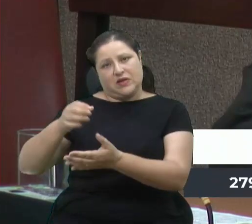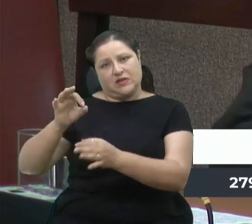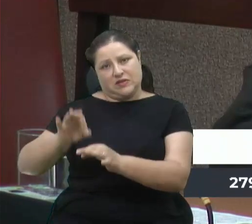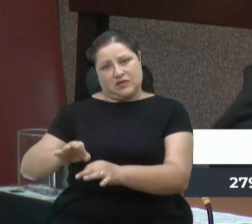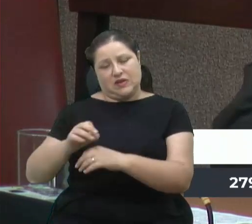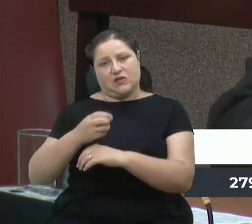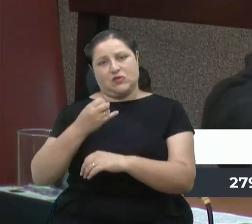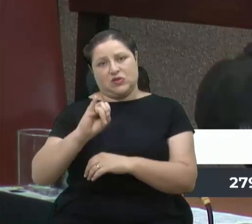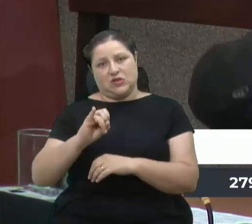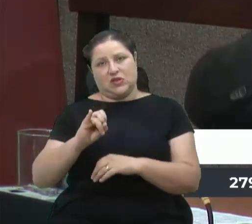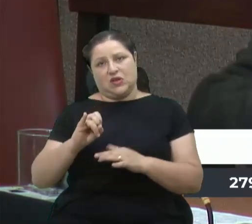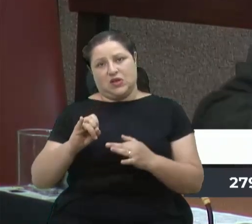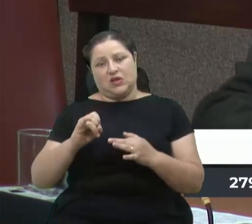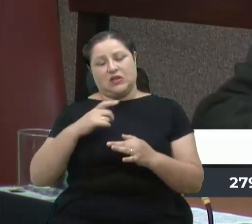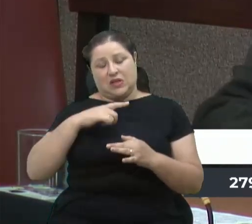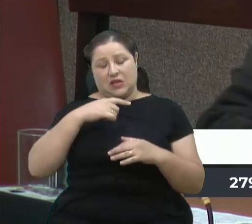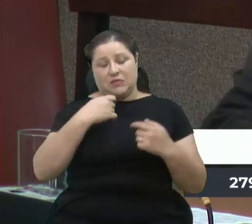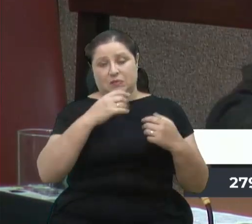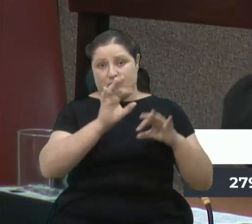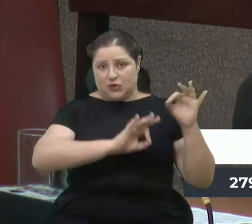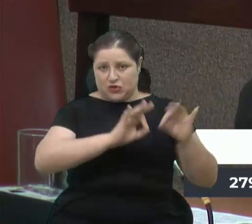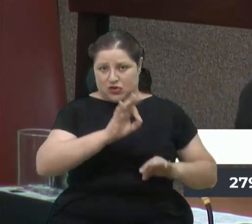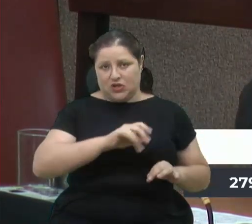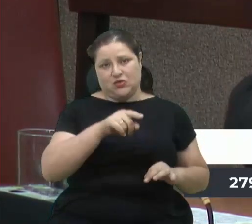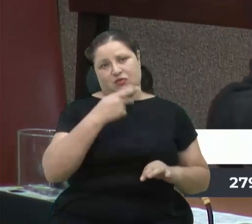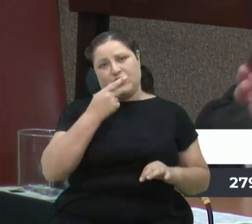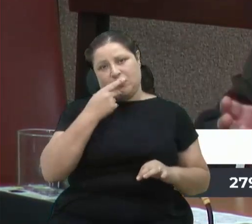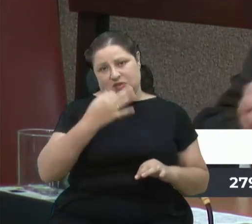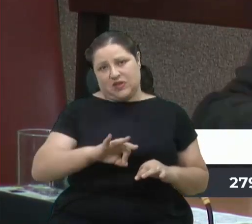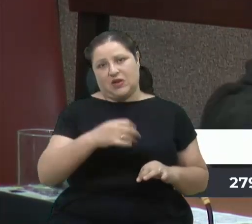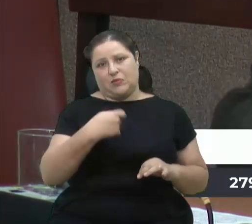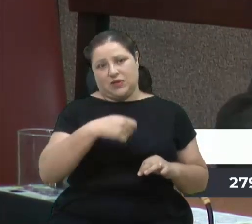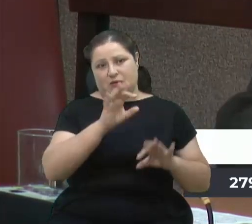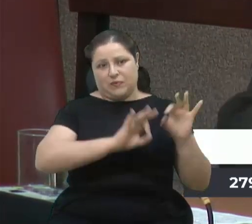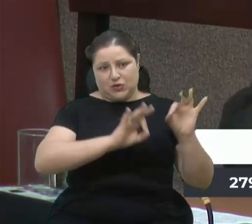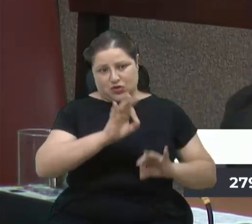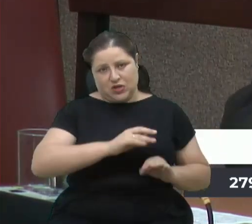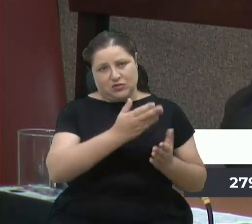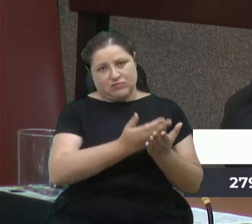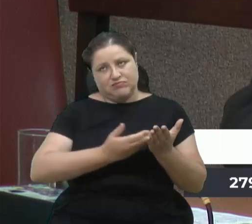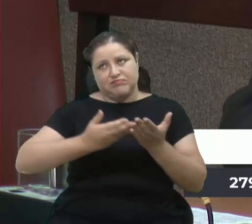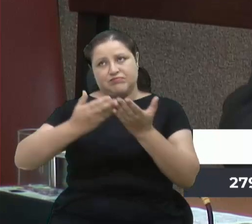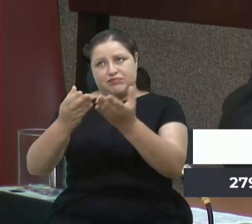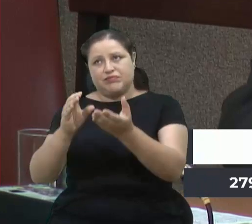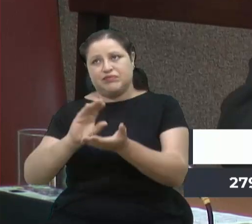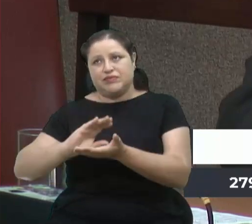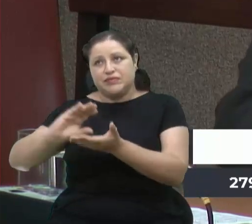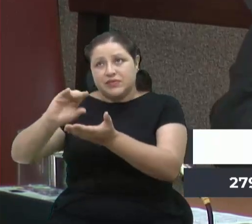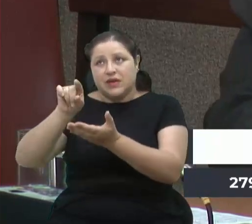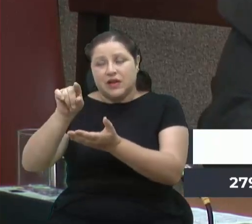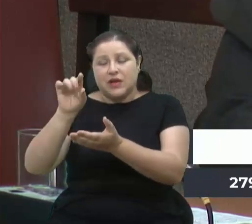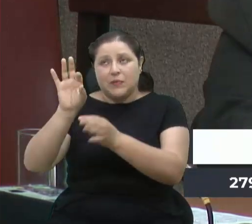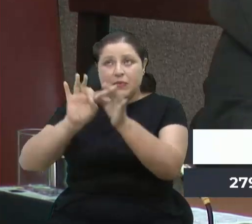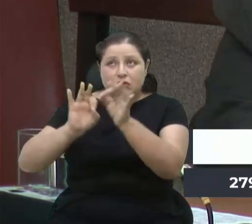vem falando há um bom tempo, precisamos de projetos. O senhor leva projetos, vem as emendas. Parabéns pelo trabalho.